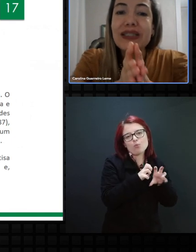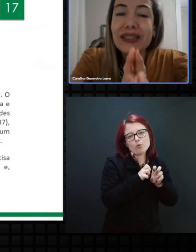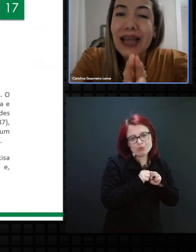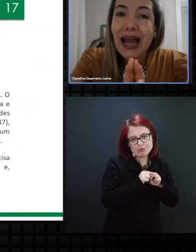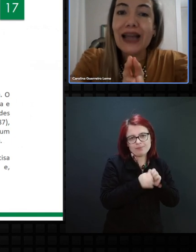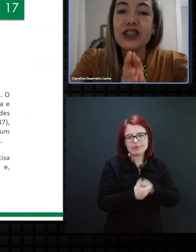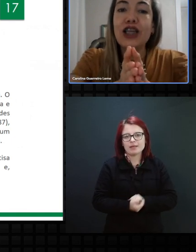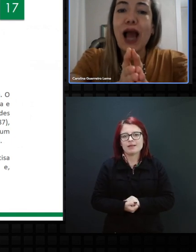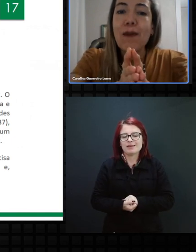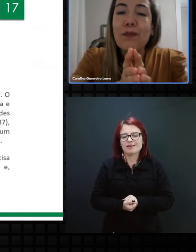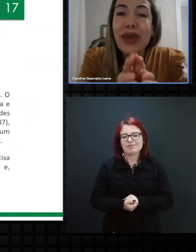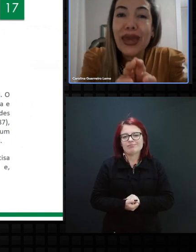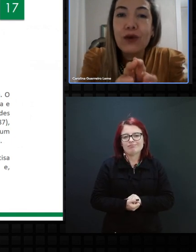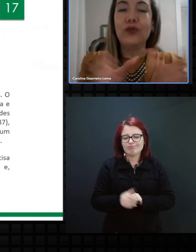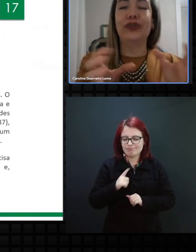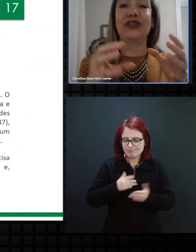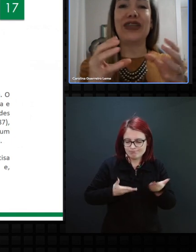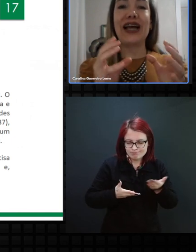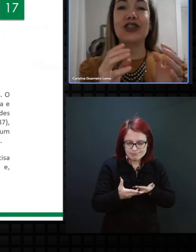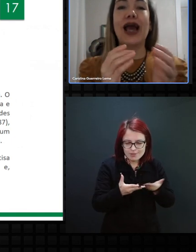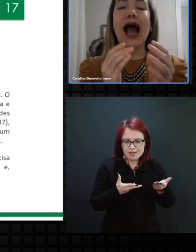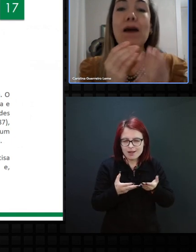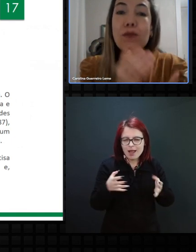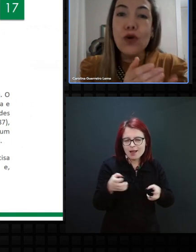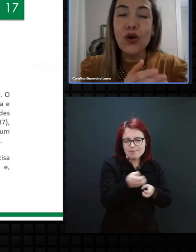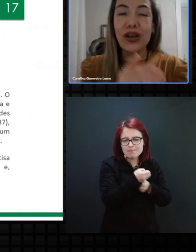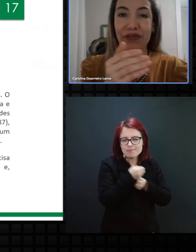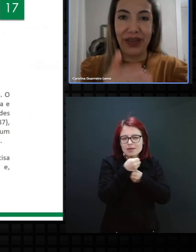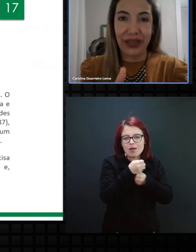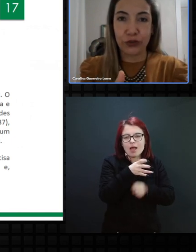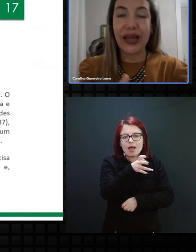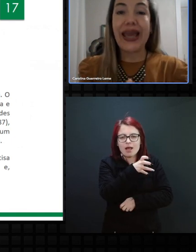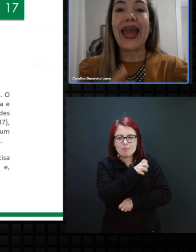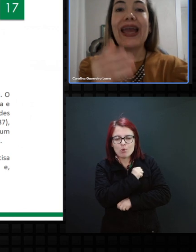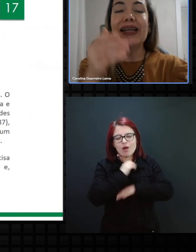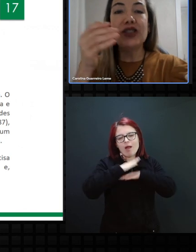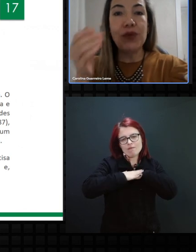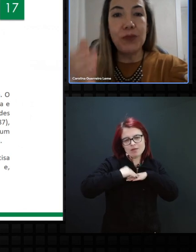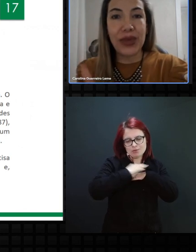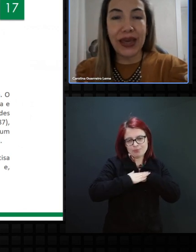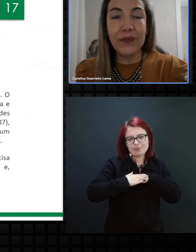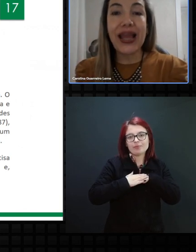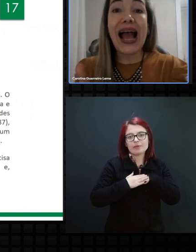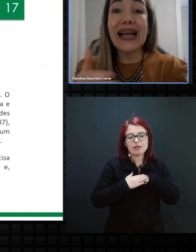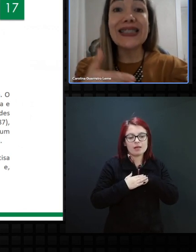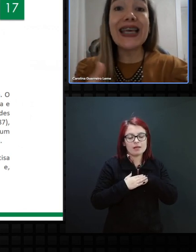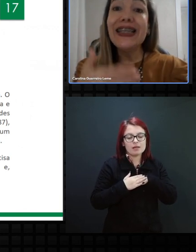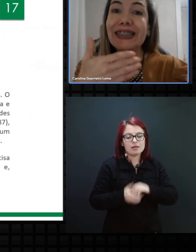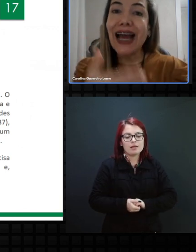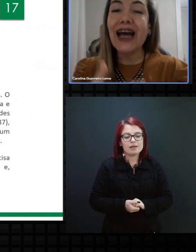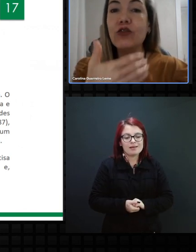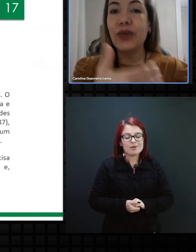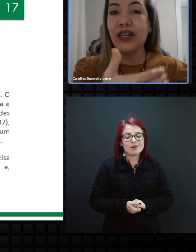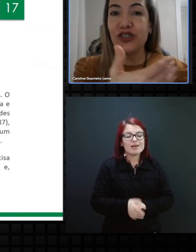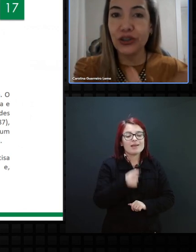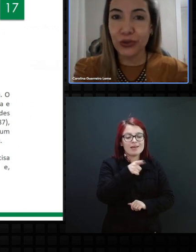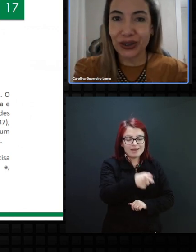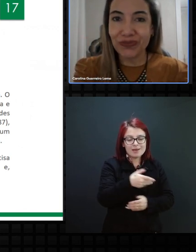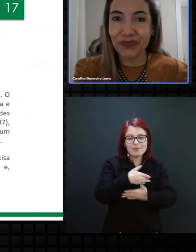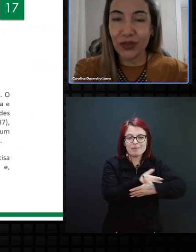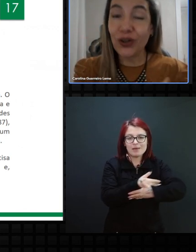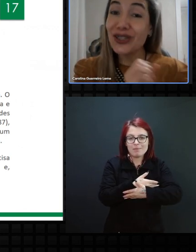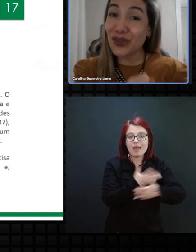cumplicidade, apego, na verdade, amor, afeto. É esse bebê aceitar o